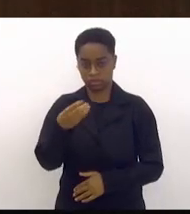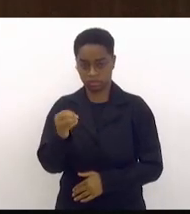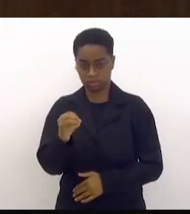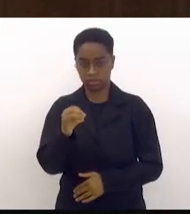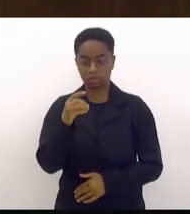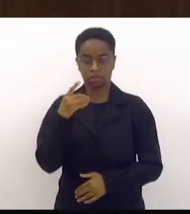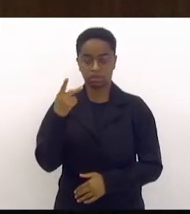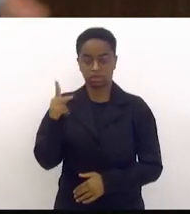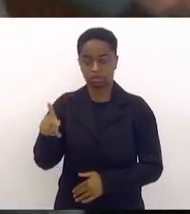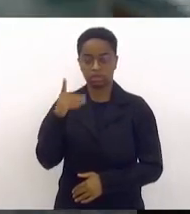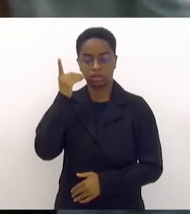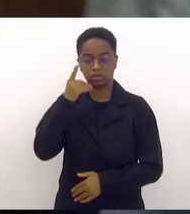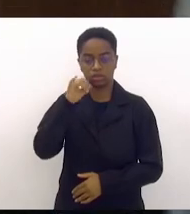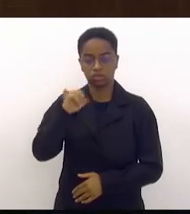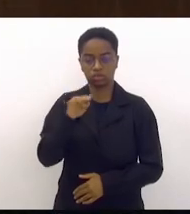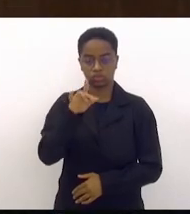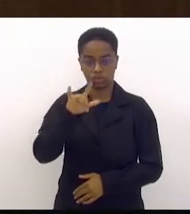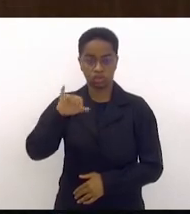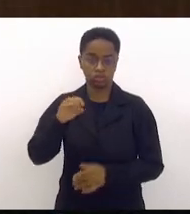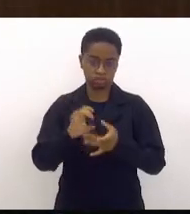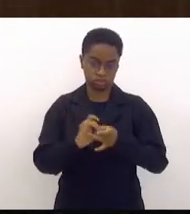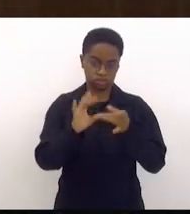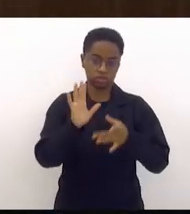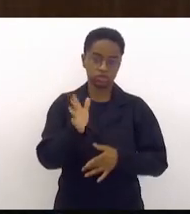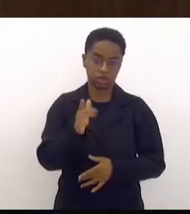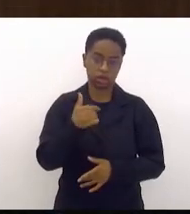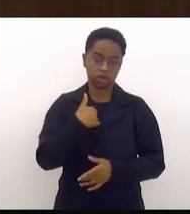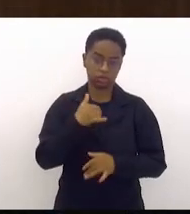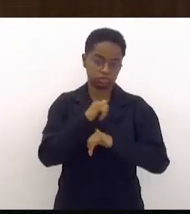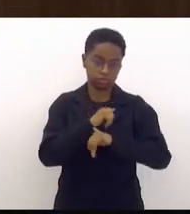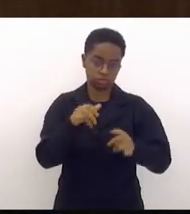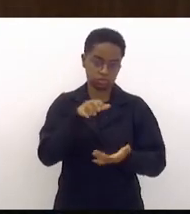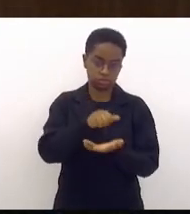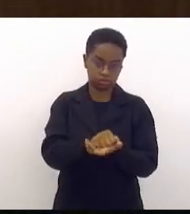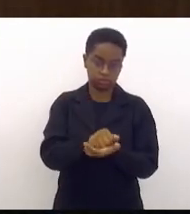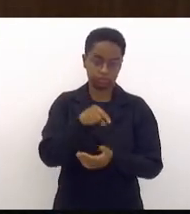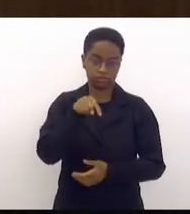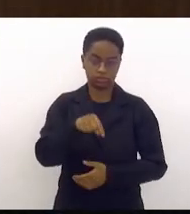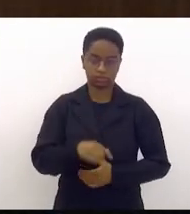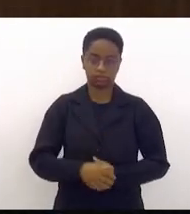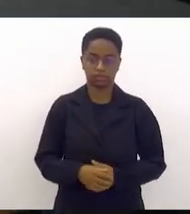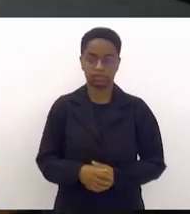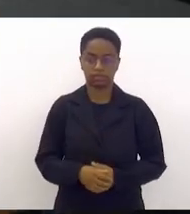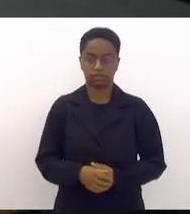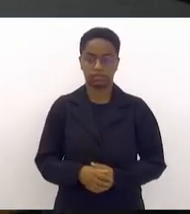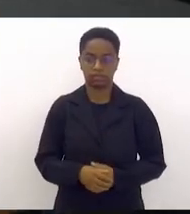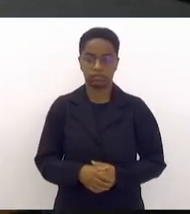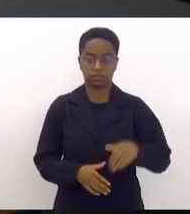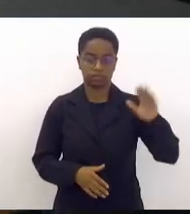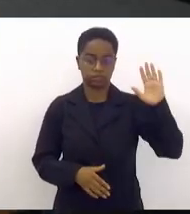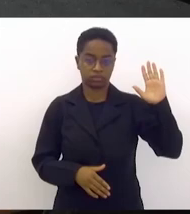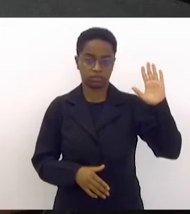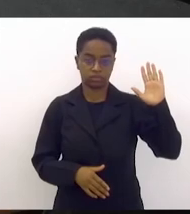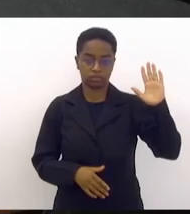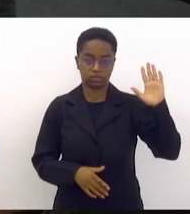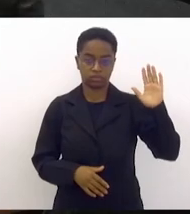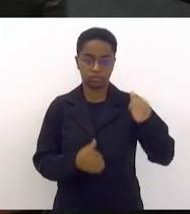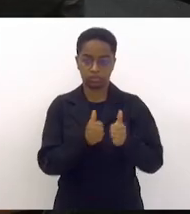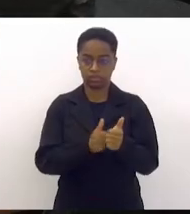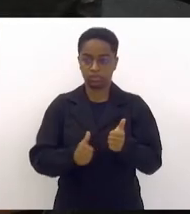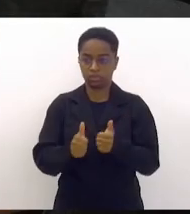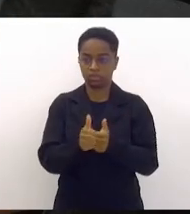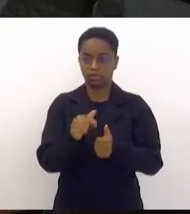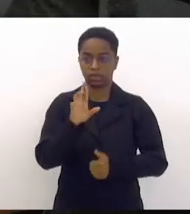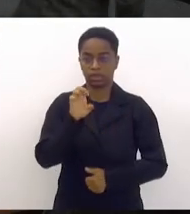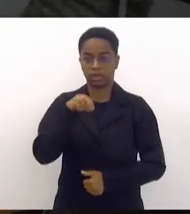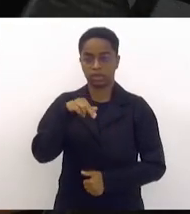Júlio Rocha, já concedeu a coautoria. Só para constar aí na... Senhora Presidente, um rápido... Deputado